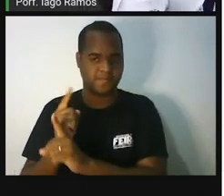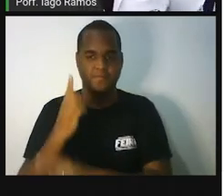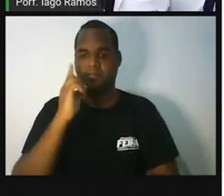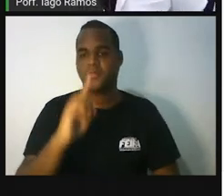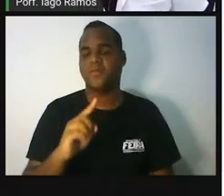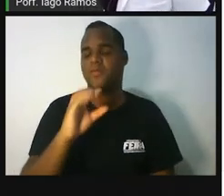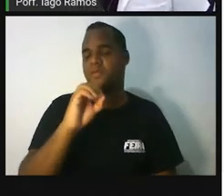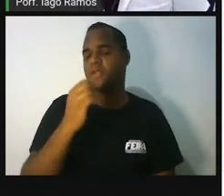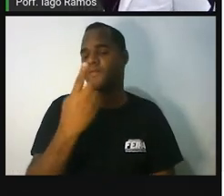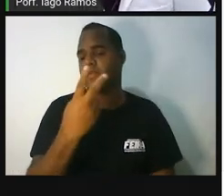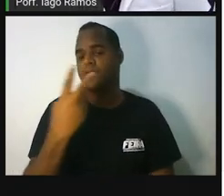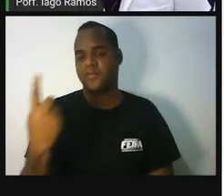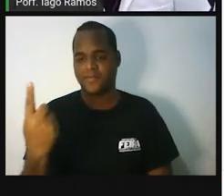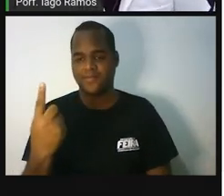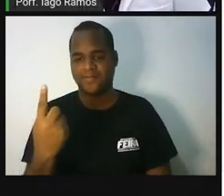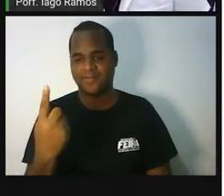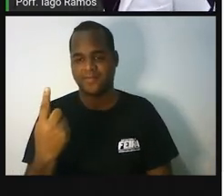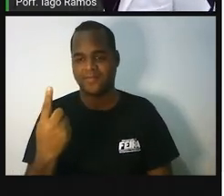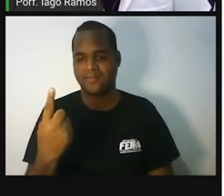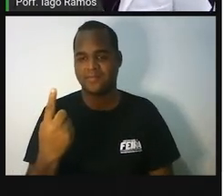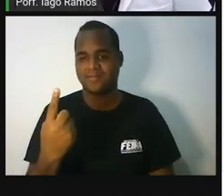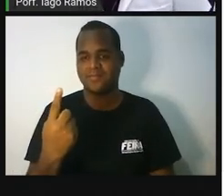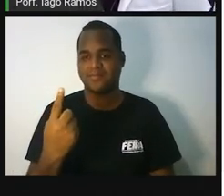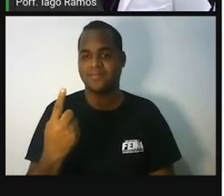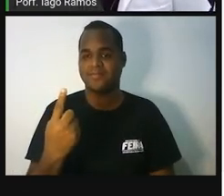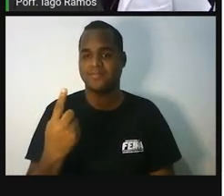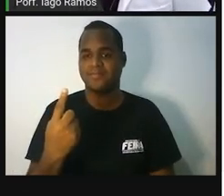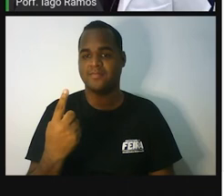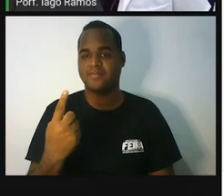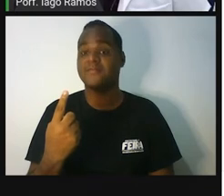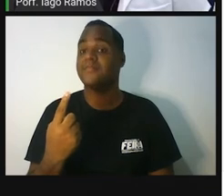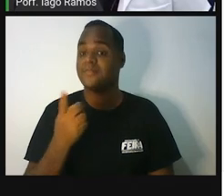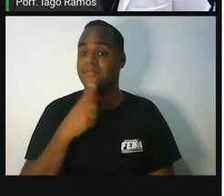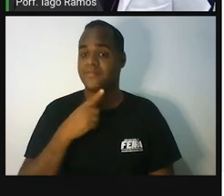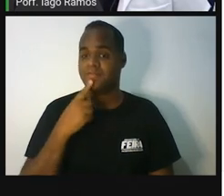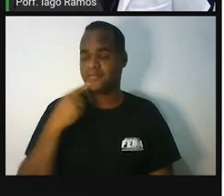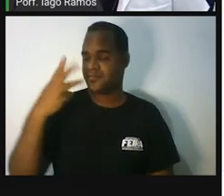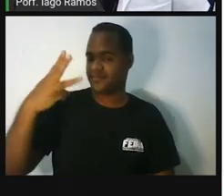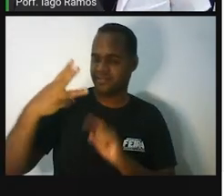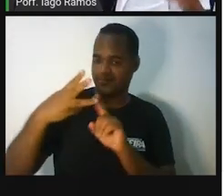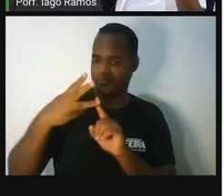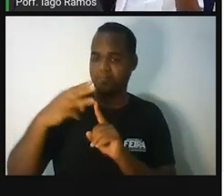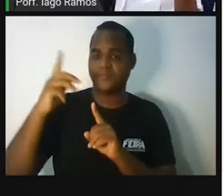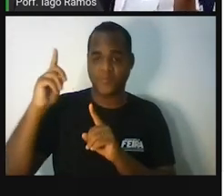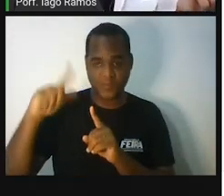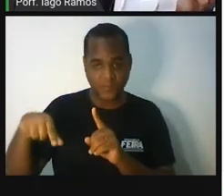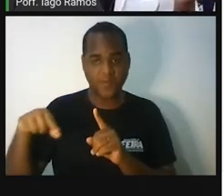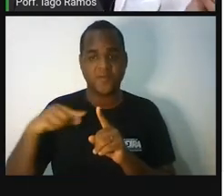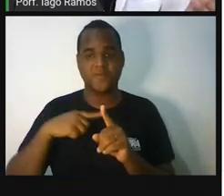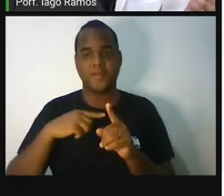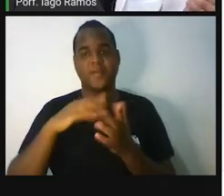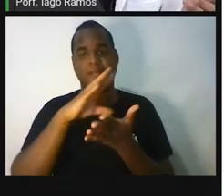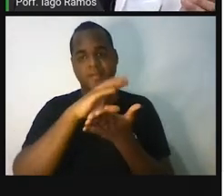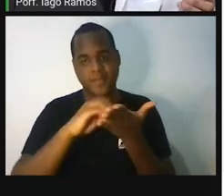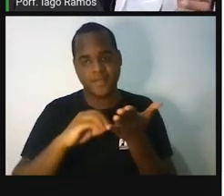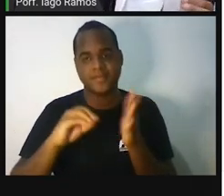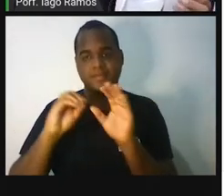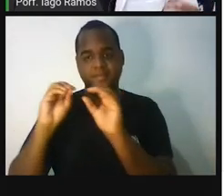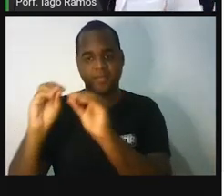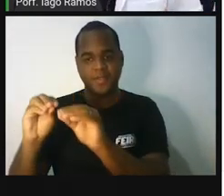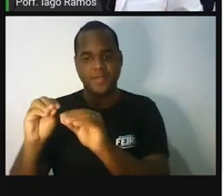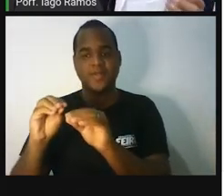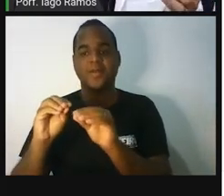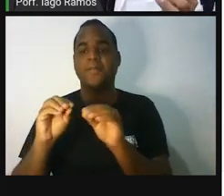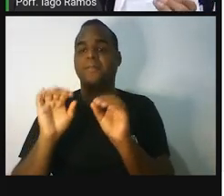somar 1.021. Qual foi o último resultado que a gente achou? É o que está aqui no passo 3. Então, a gente repete isso que está no passo 3,